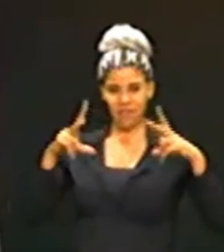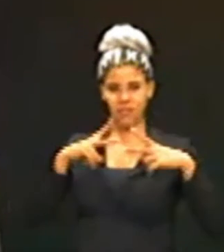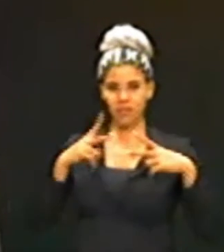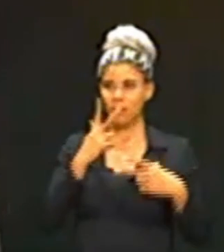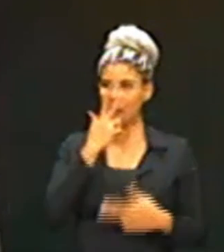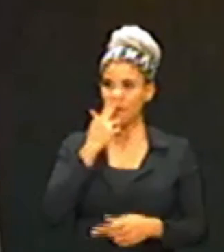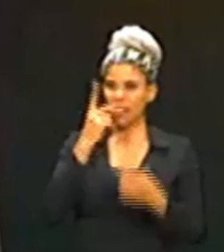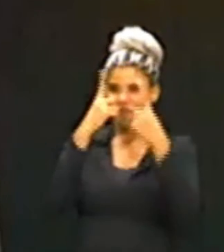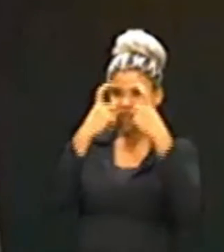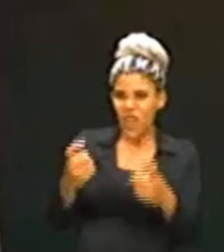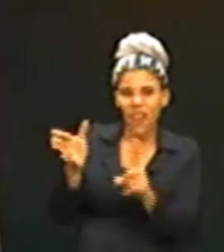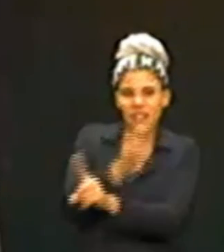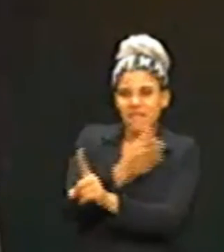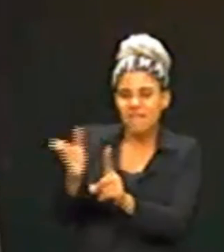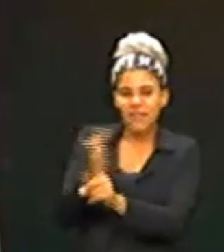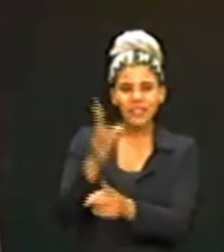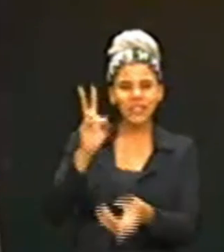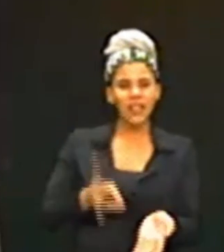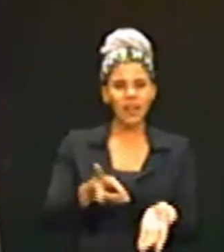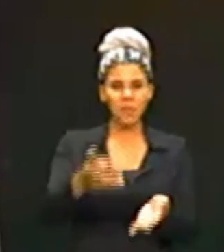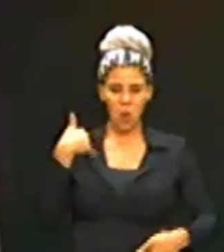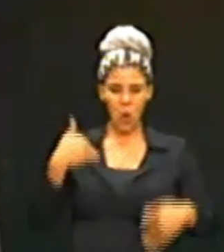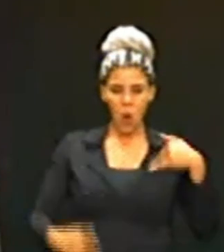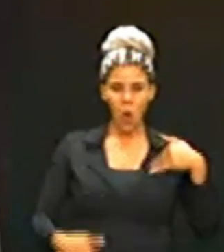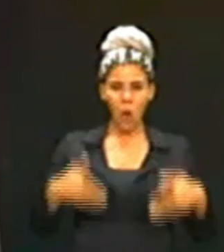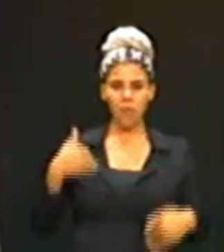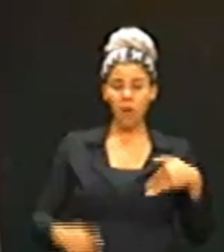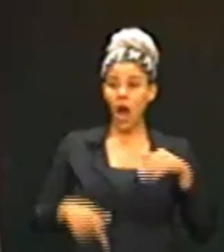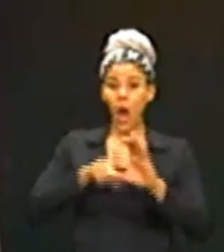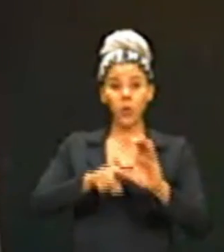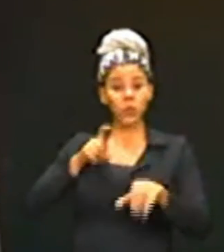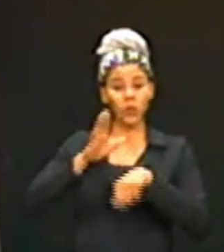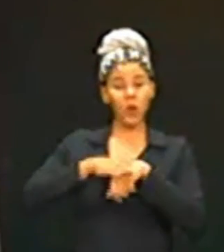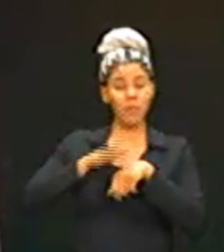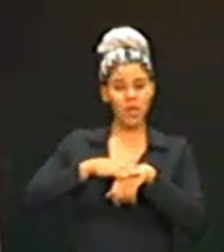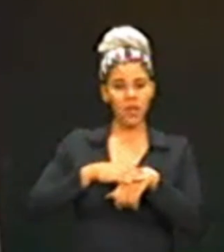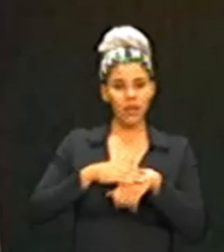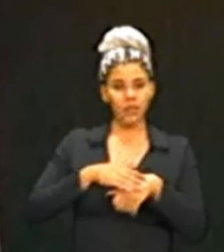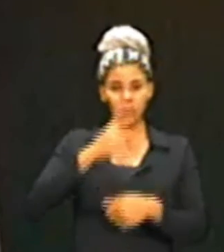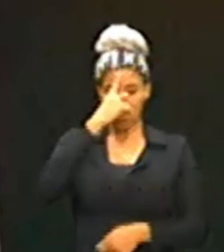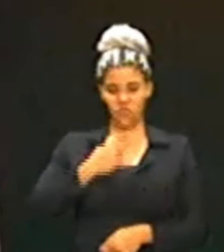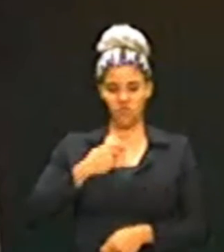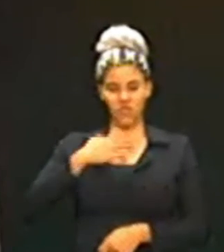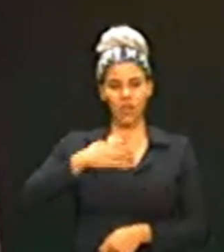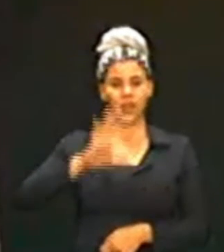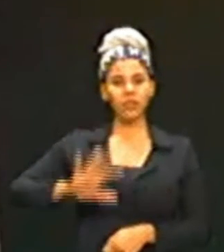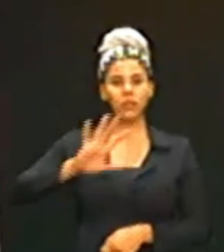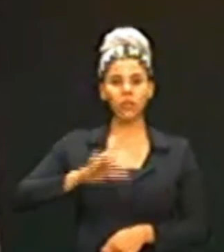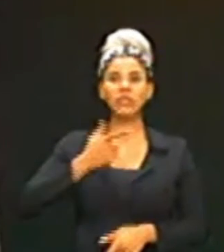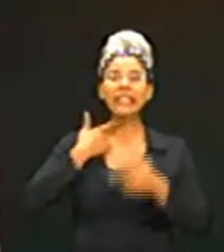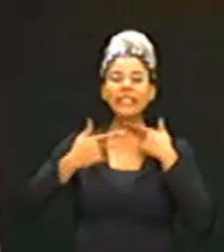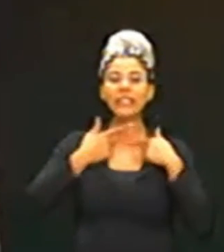violentada. O seu corpo, a sua autonomia, a sua personalidade, o seu desejo, a sua subjetividade.